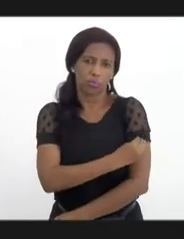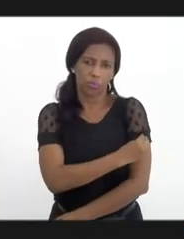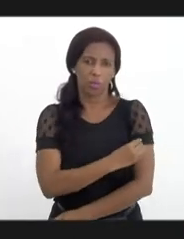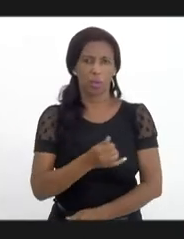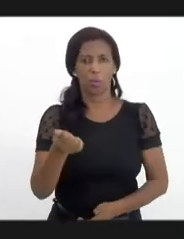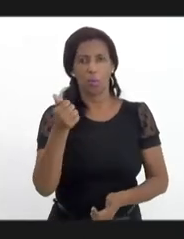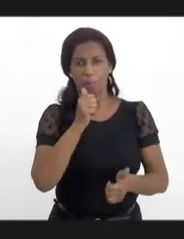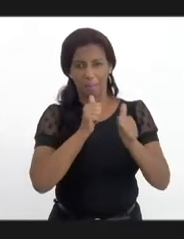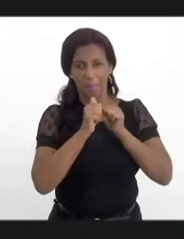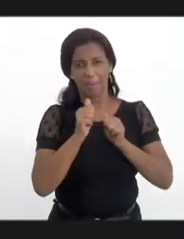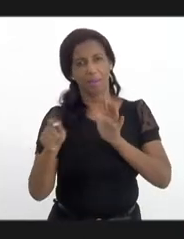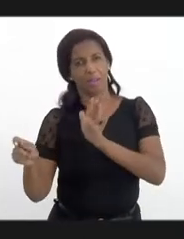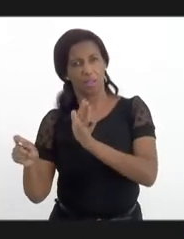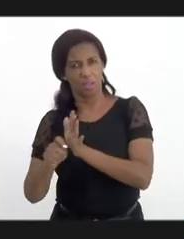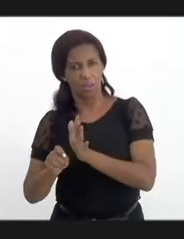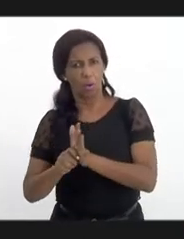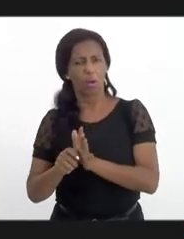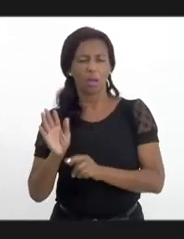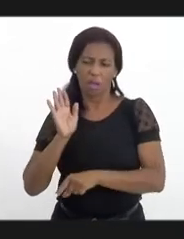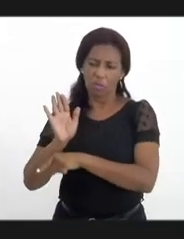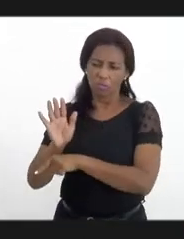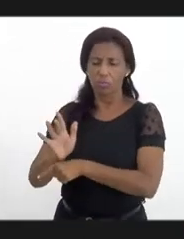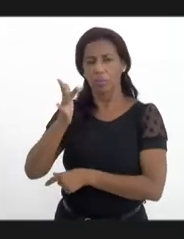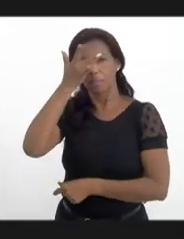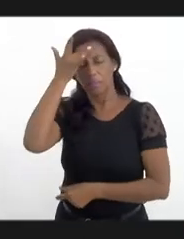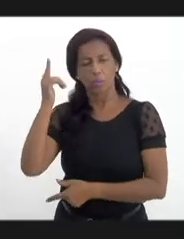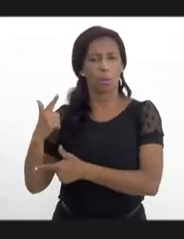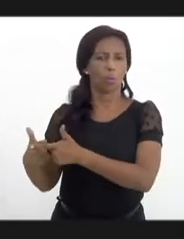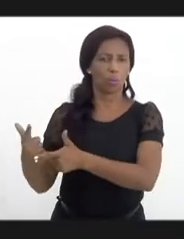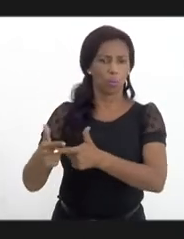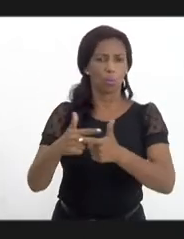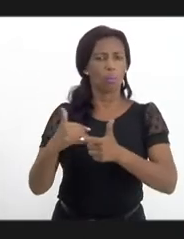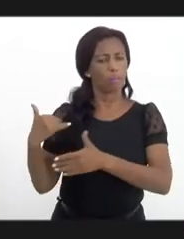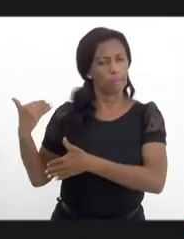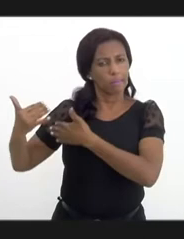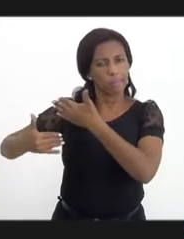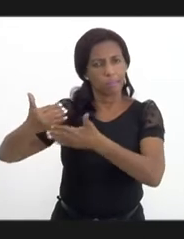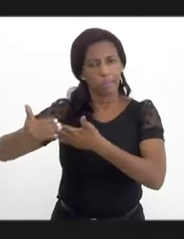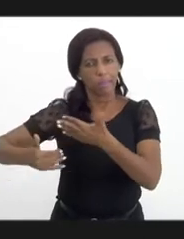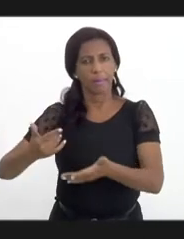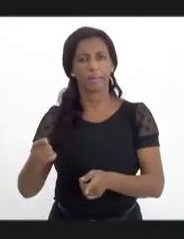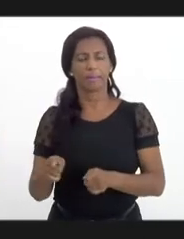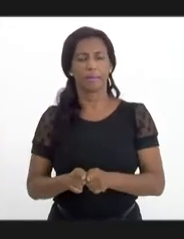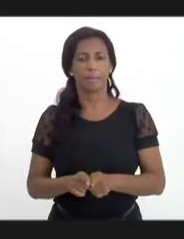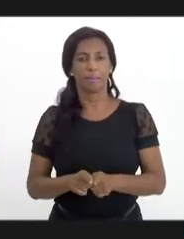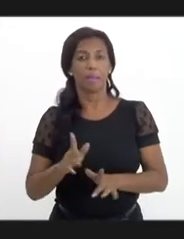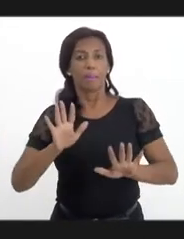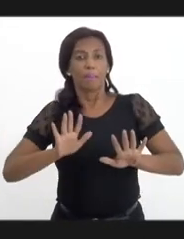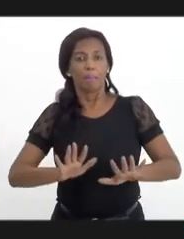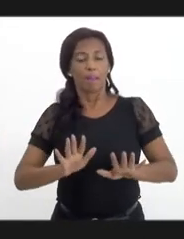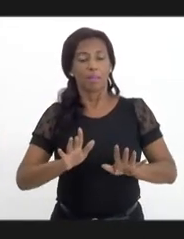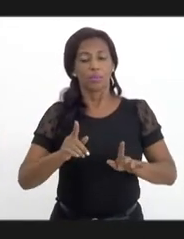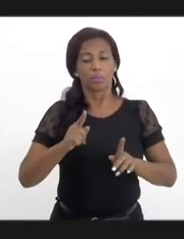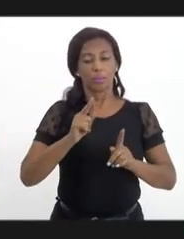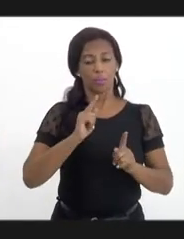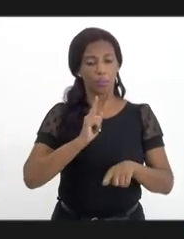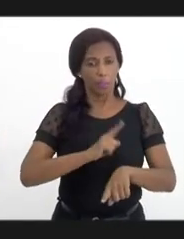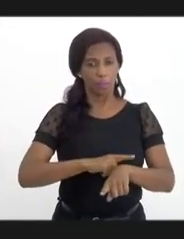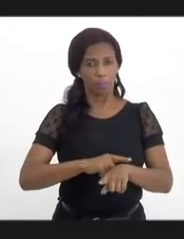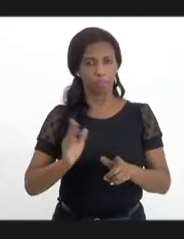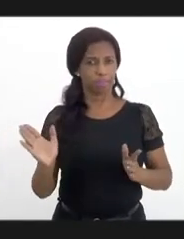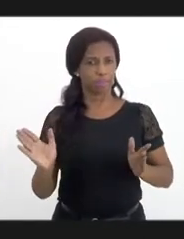atendem pessoas com problemas decorrentes de álcool e drogas. Mas a gente, num período da pandemia,